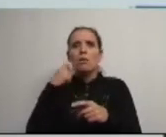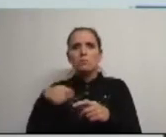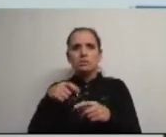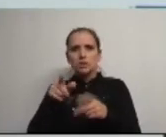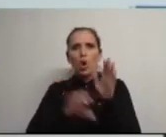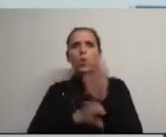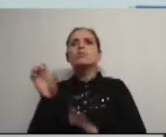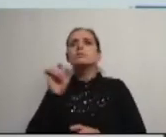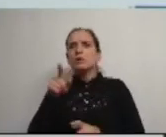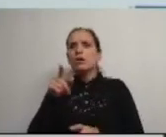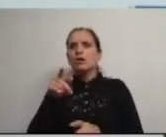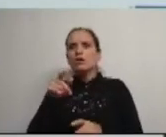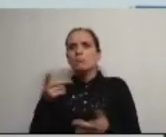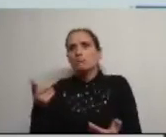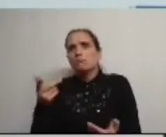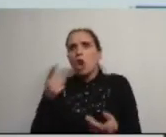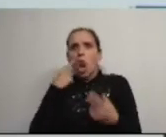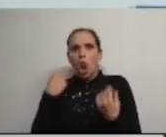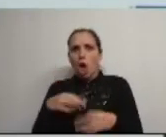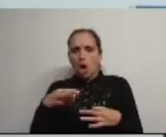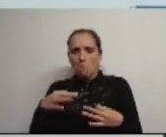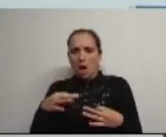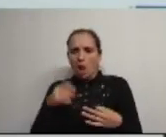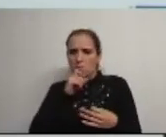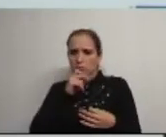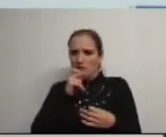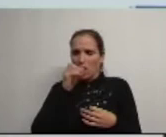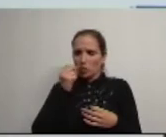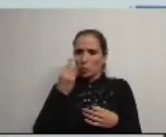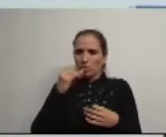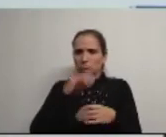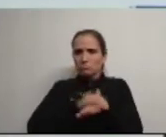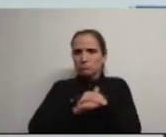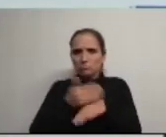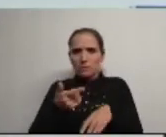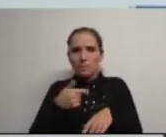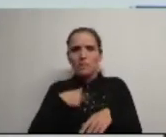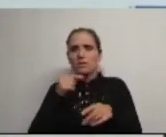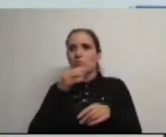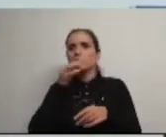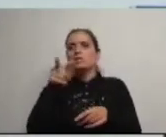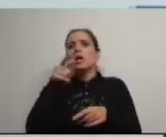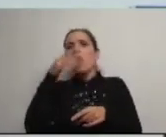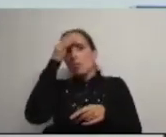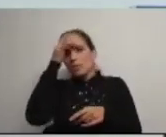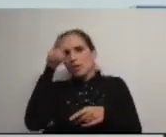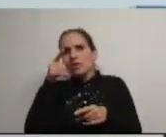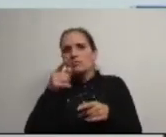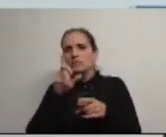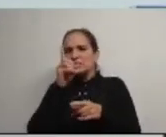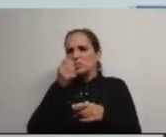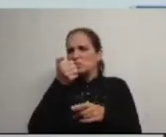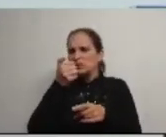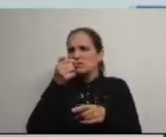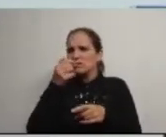condição de erguido é normal eu também podia mas não vou gastar o tempo a explorar a discutível opção da autarquia em investir 5 ou 6 milhões de